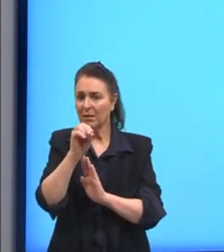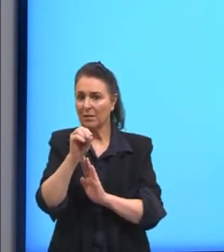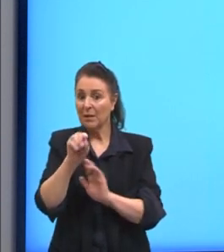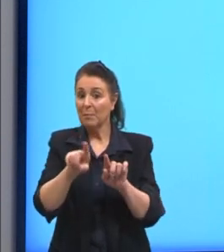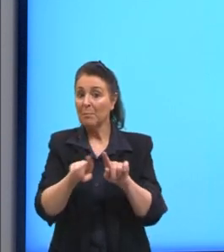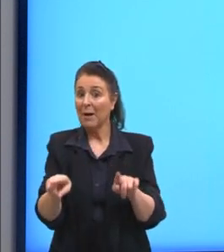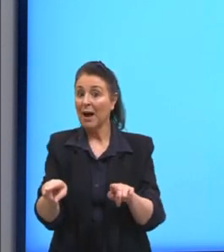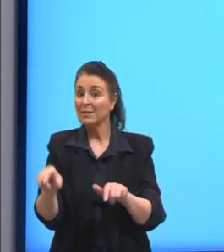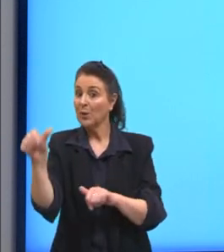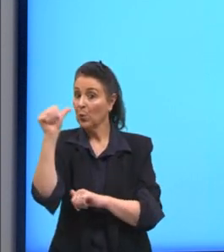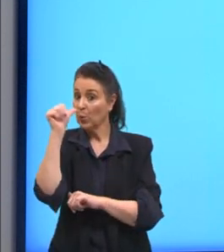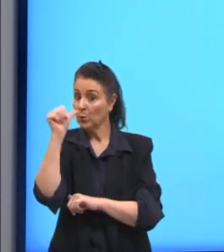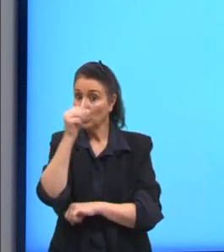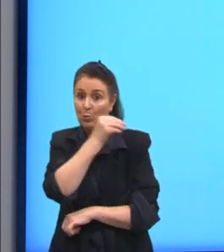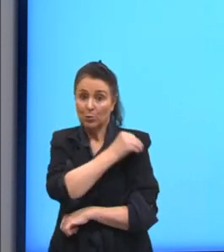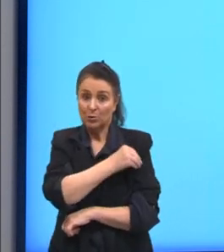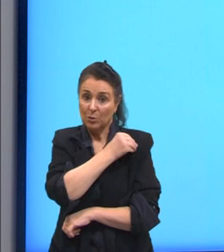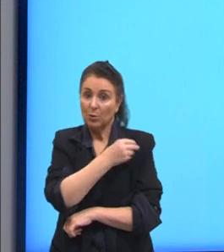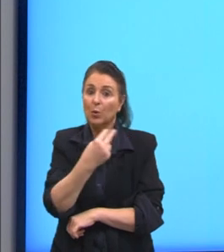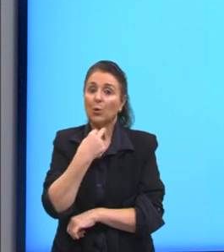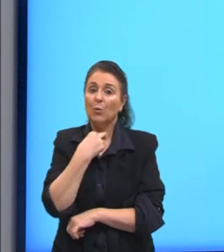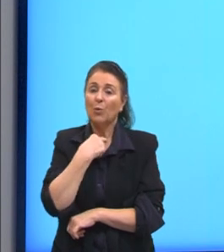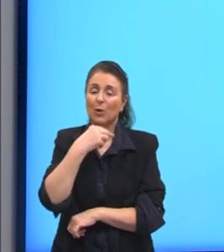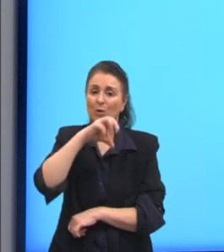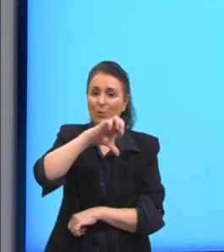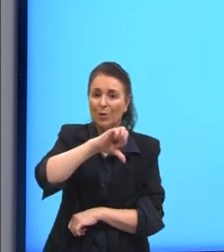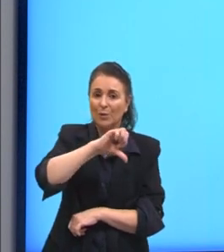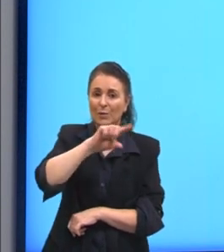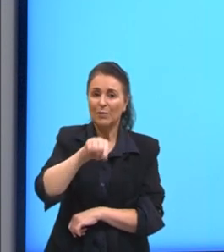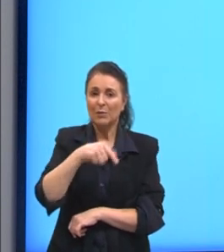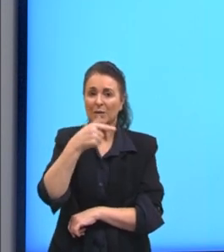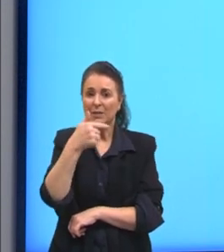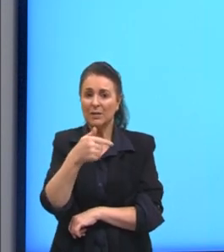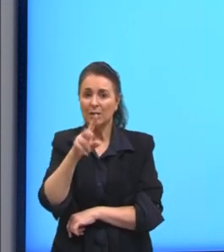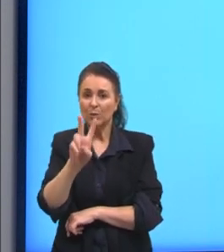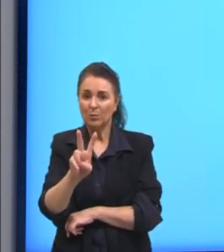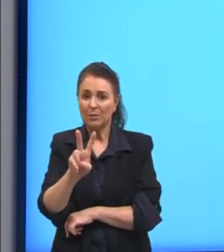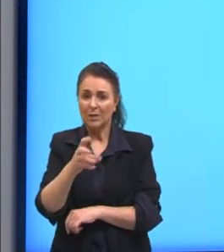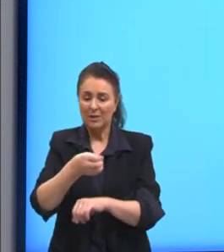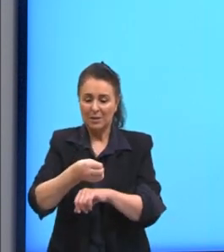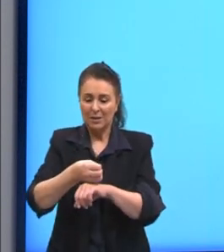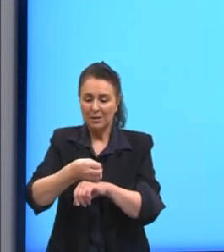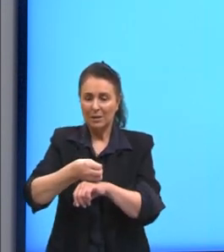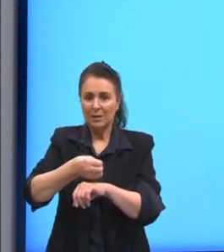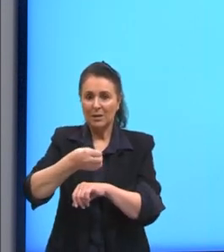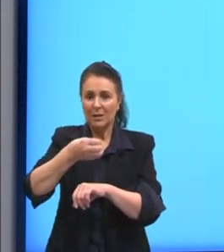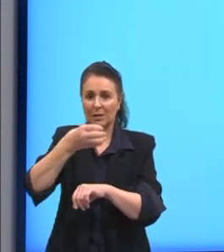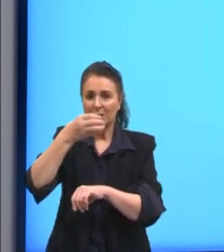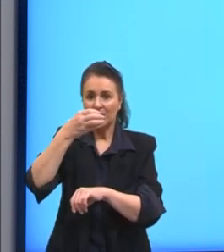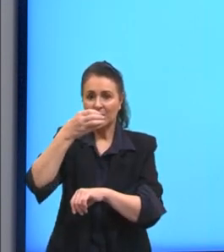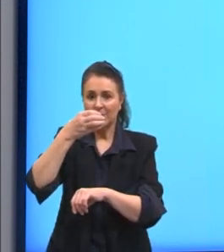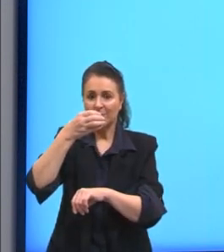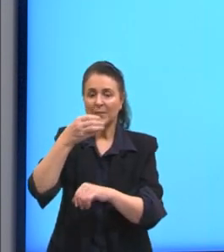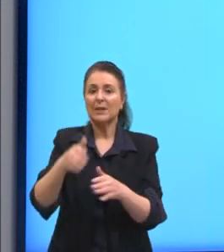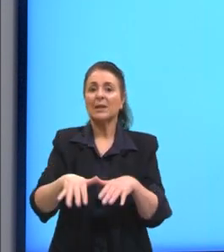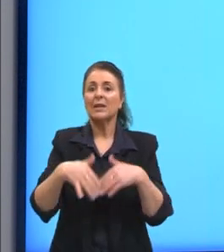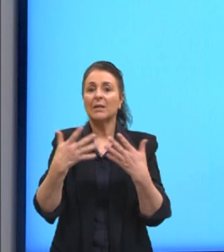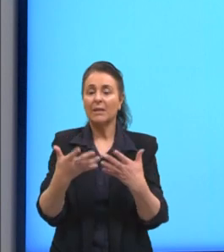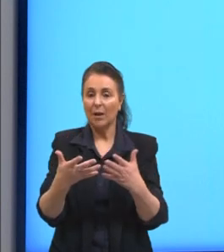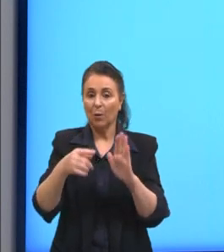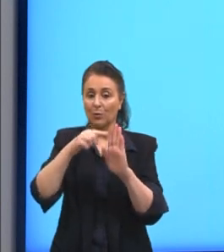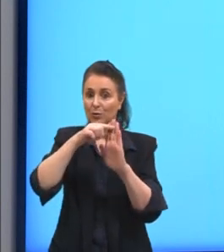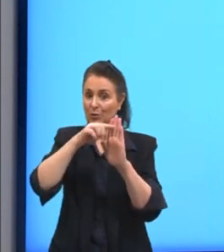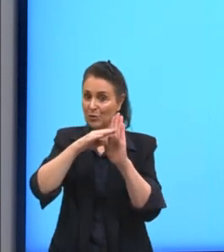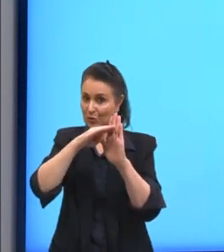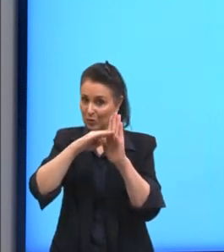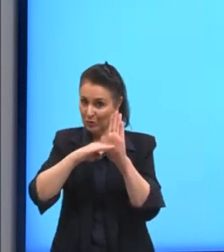de álcool, não pode passar de 9,72 taças. Então, arredondamos para o valor inferior, né?